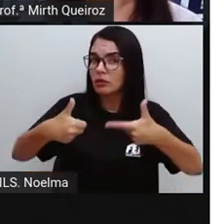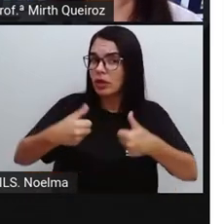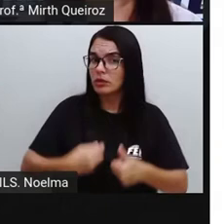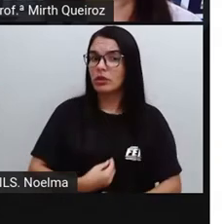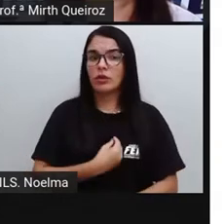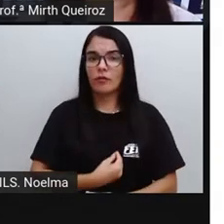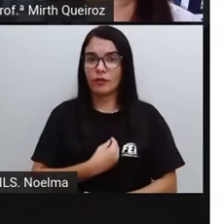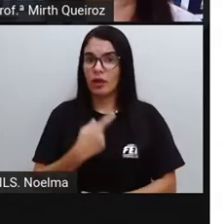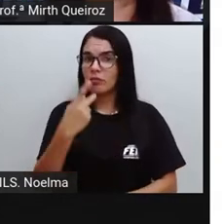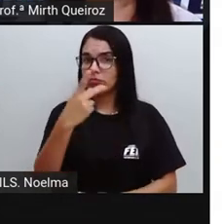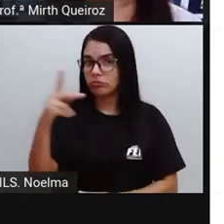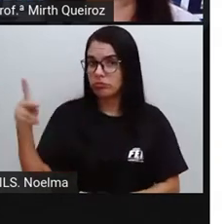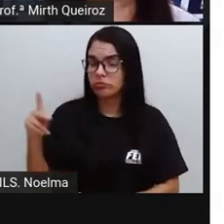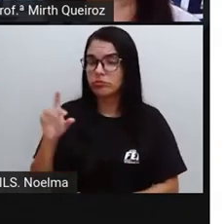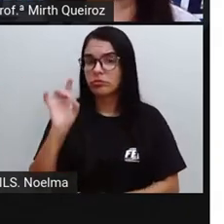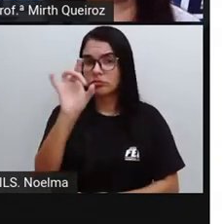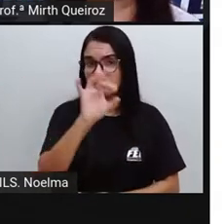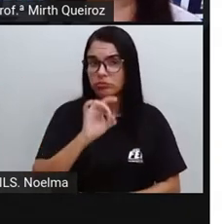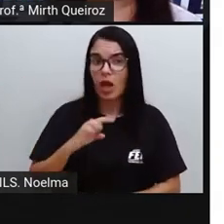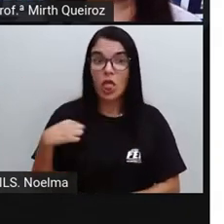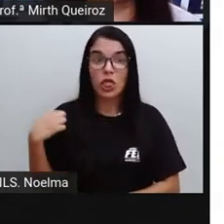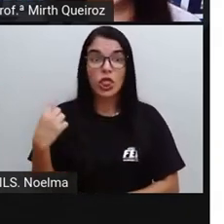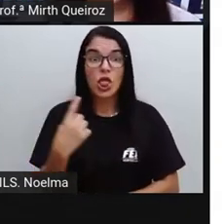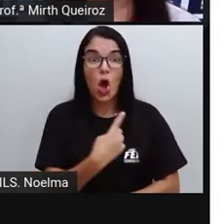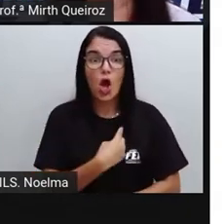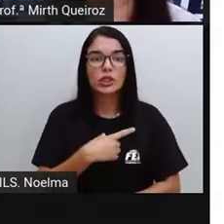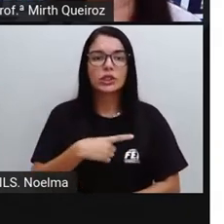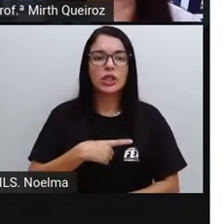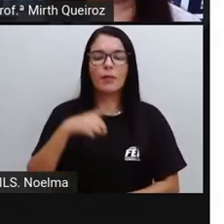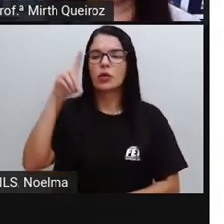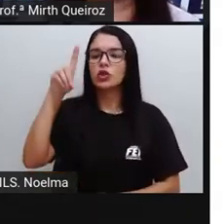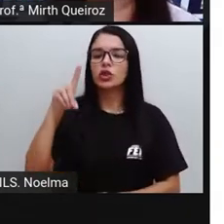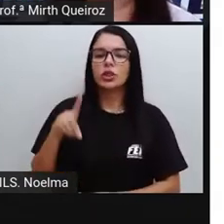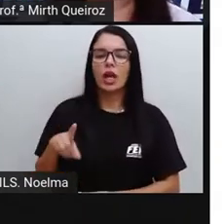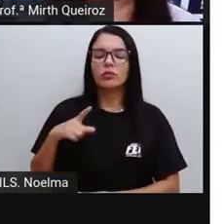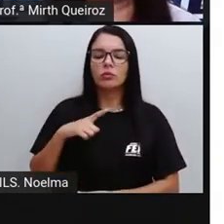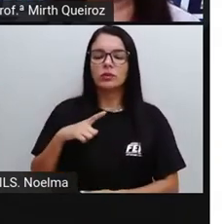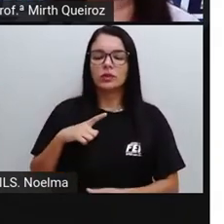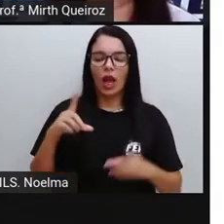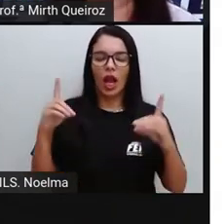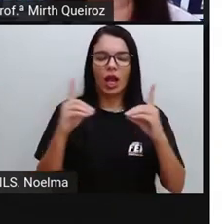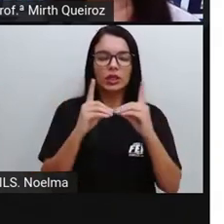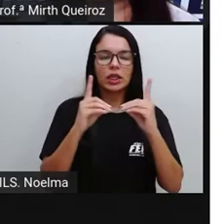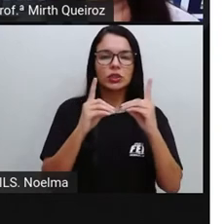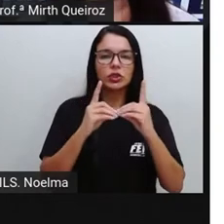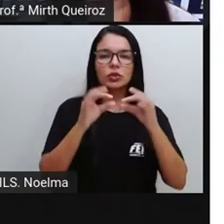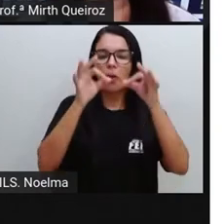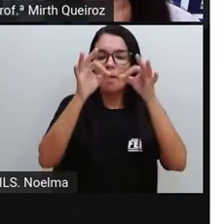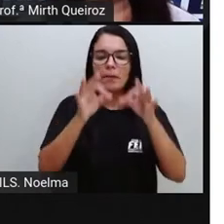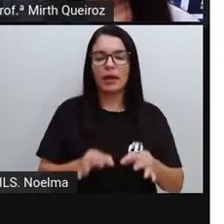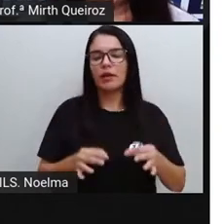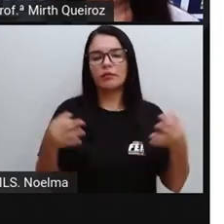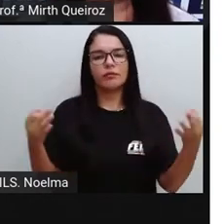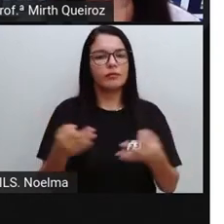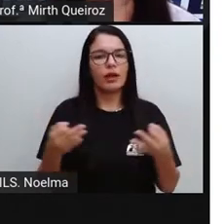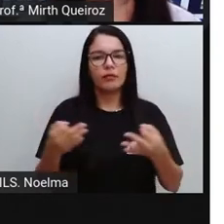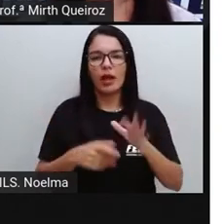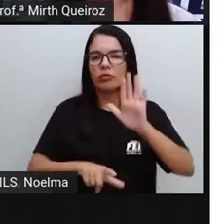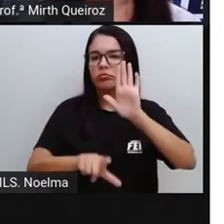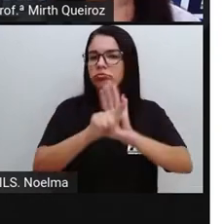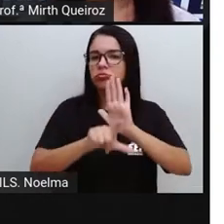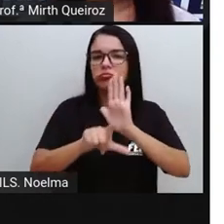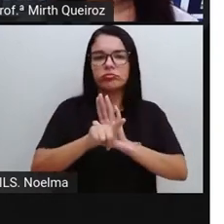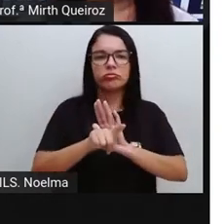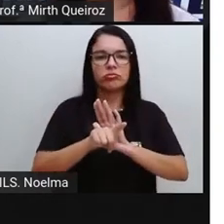de vida Dessas pessoas Nós temos o direito De sermos atendidos Por serviços públicos